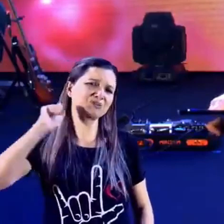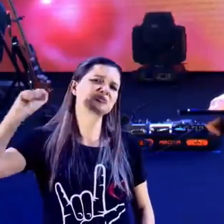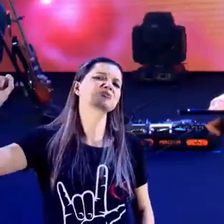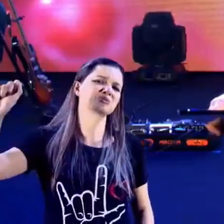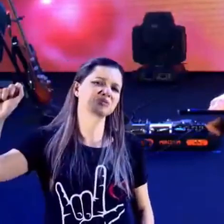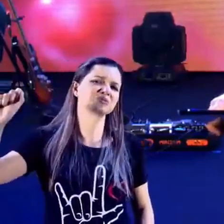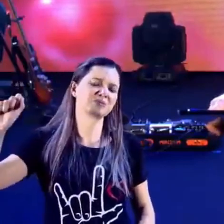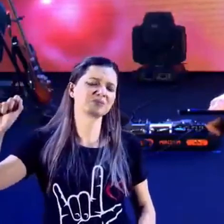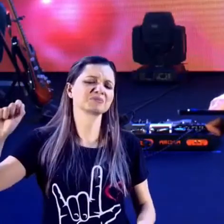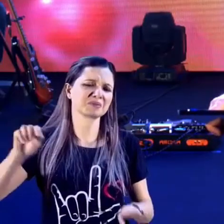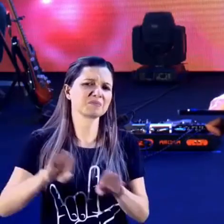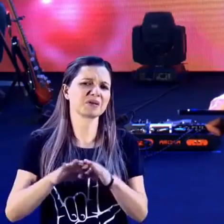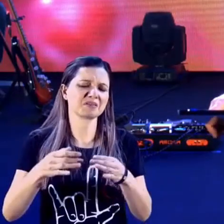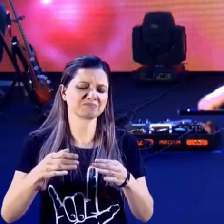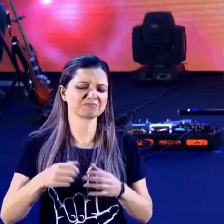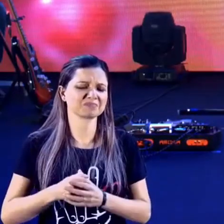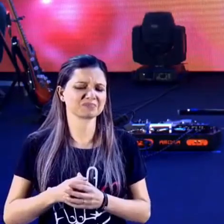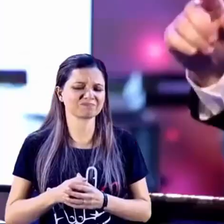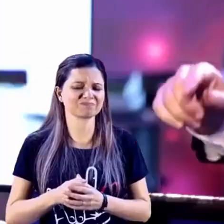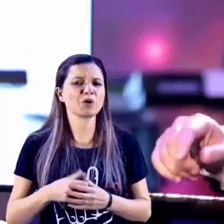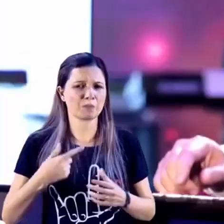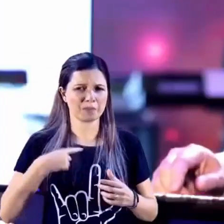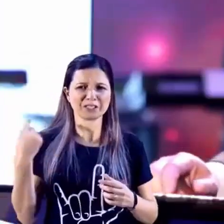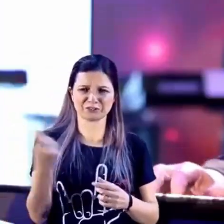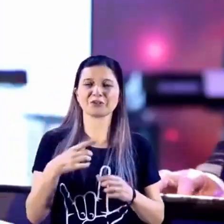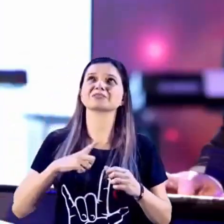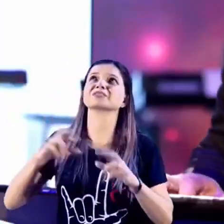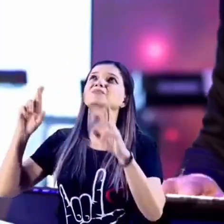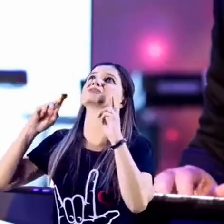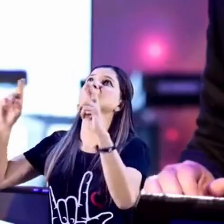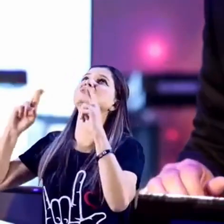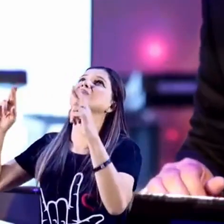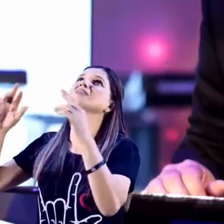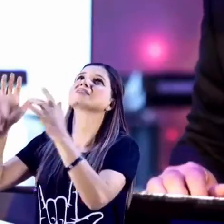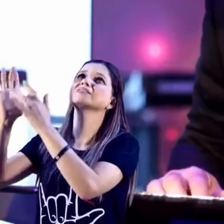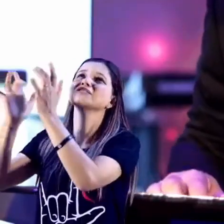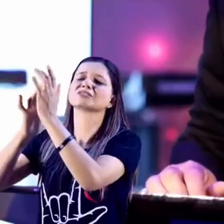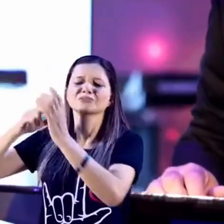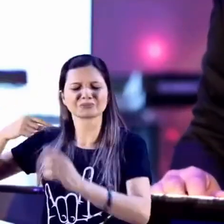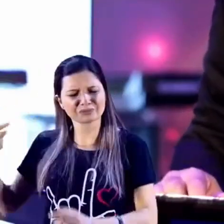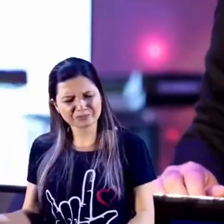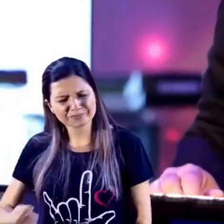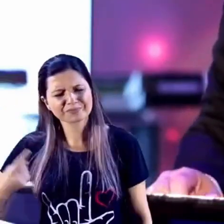esperança, mas nós temos uma esperança eterna em Jesus Cristo. Amém?